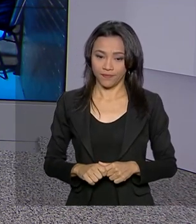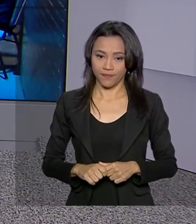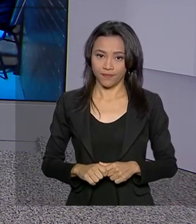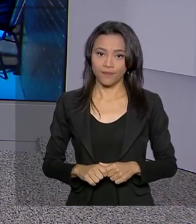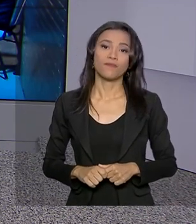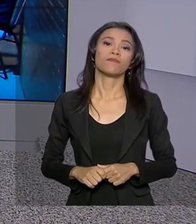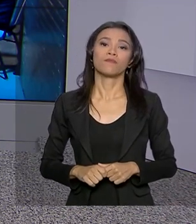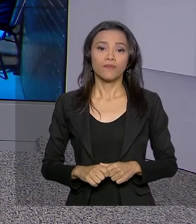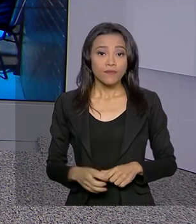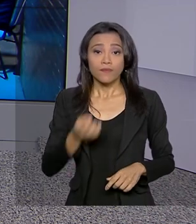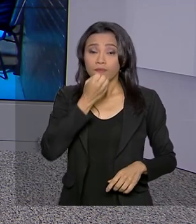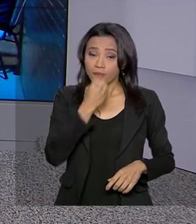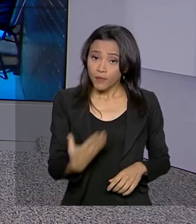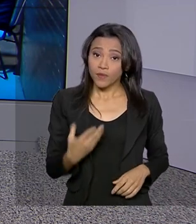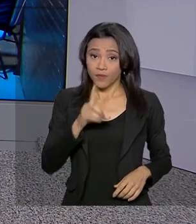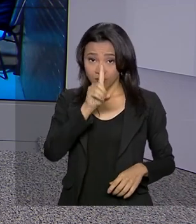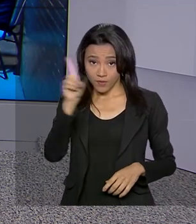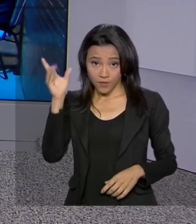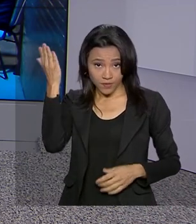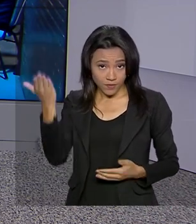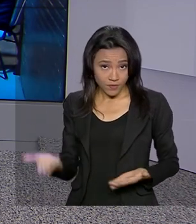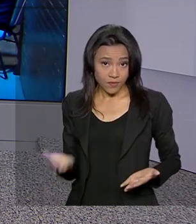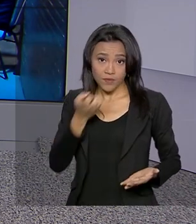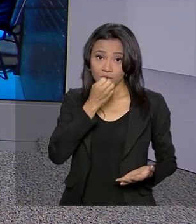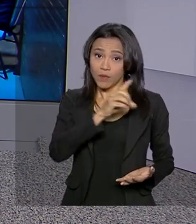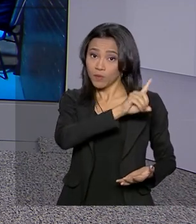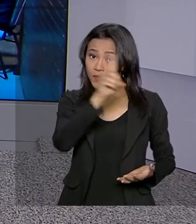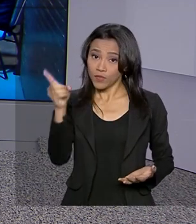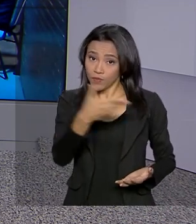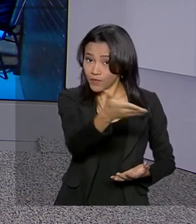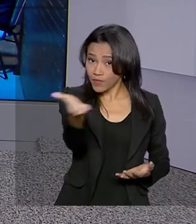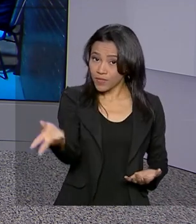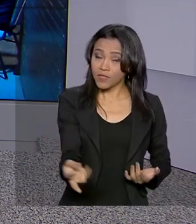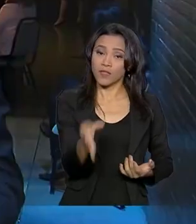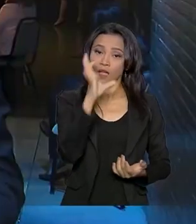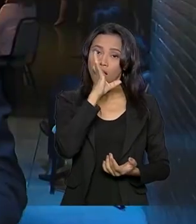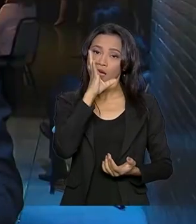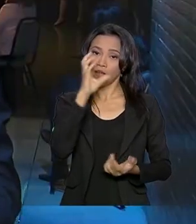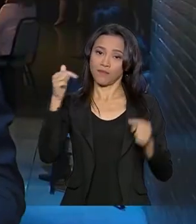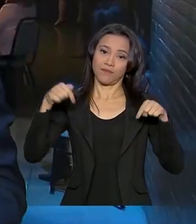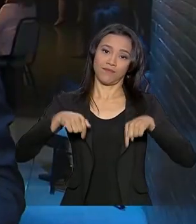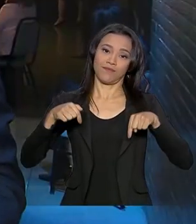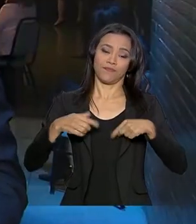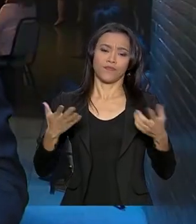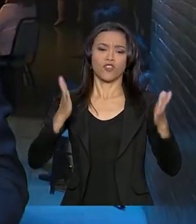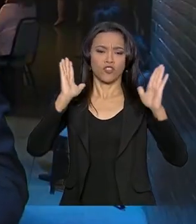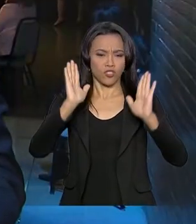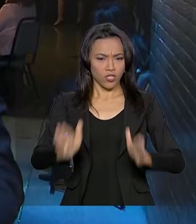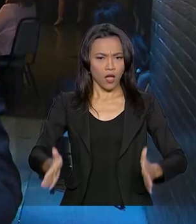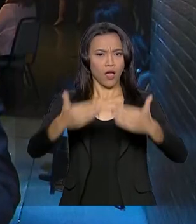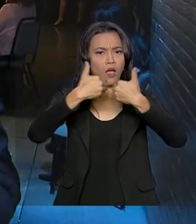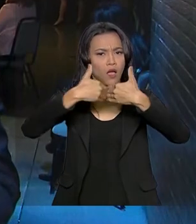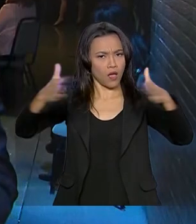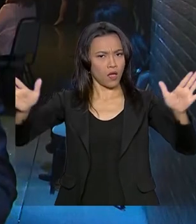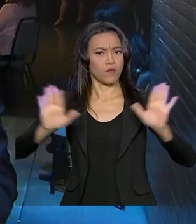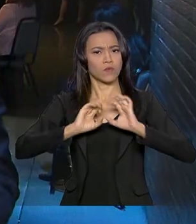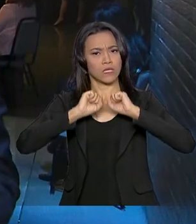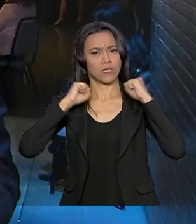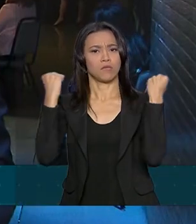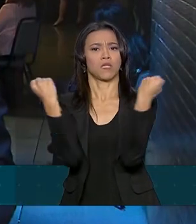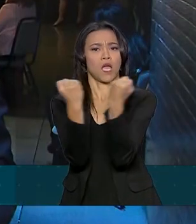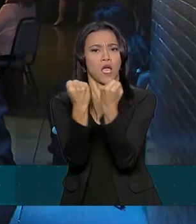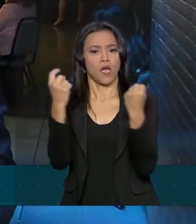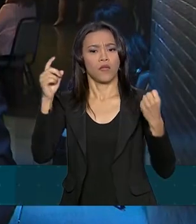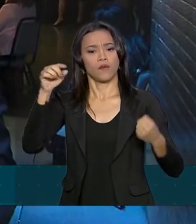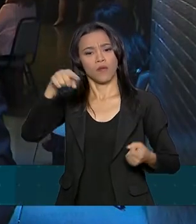Bom dia, Renata, bom dia a você que acompanha o Brasil em dia. O seminário já está acontecendo e ele é promovido pela